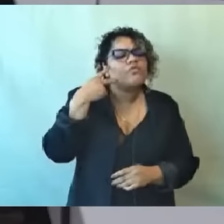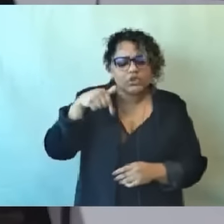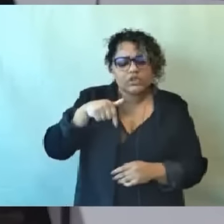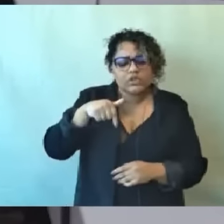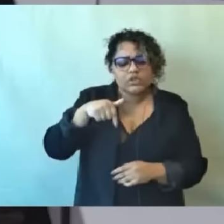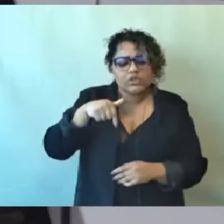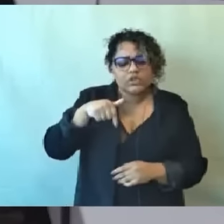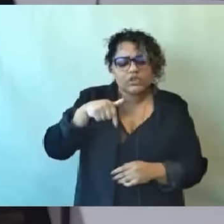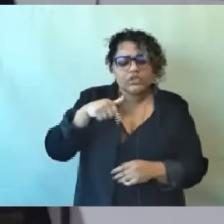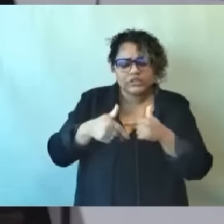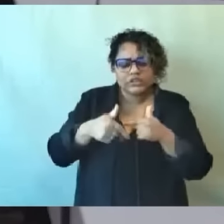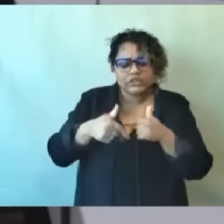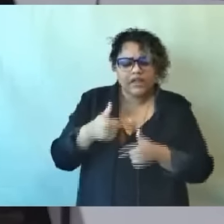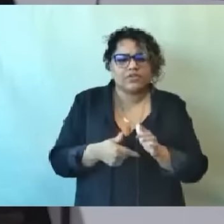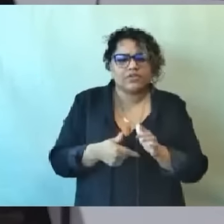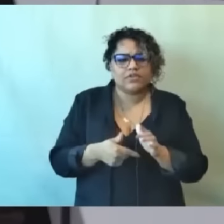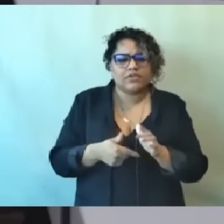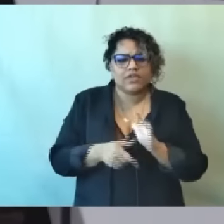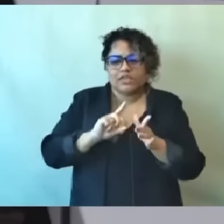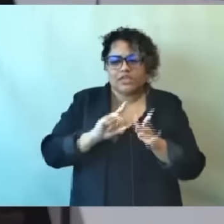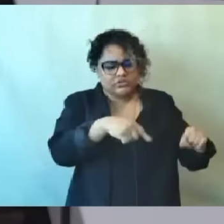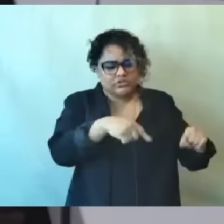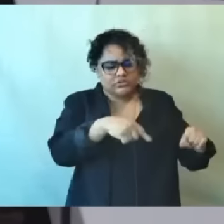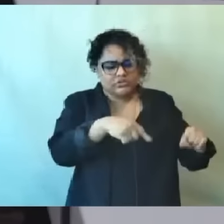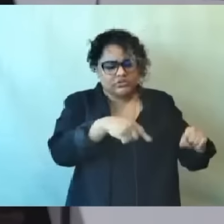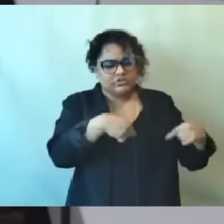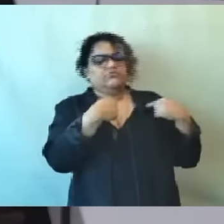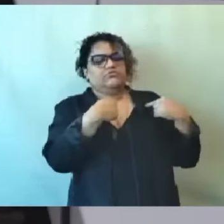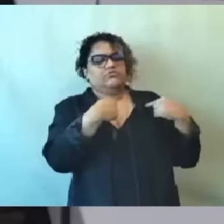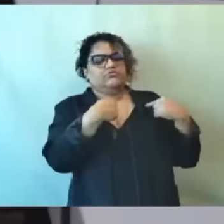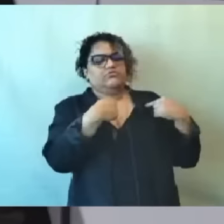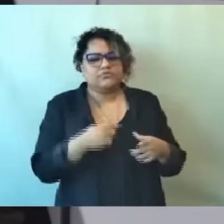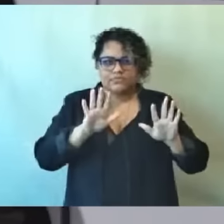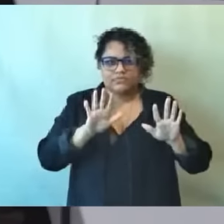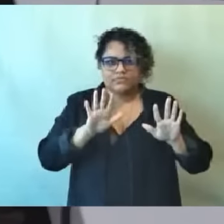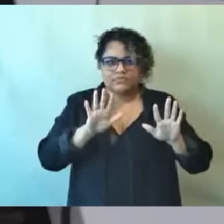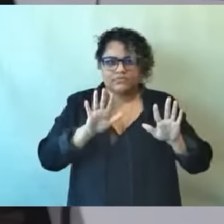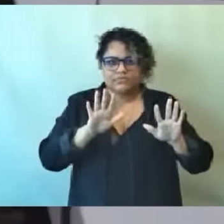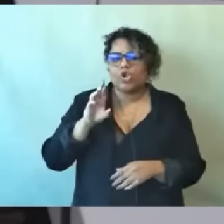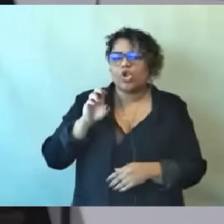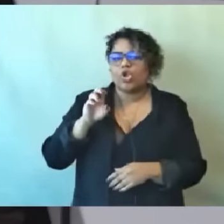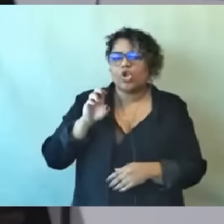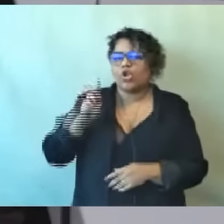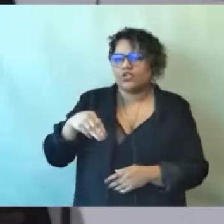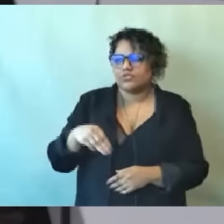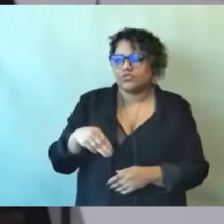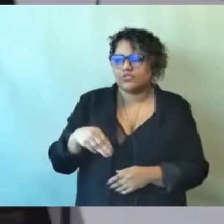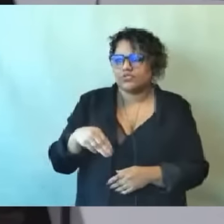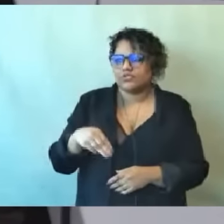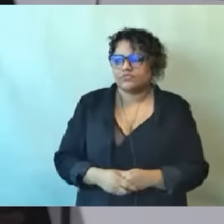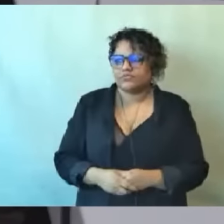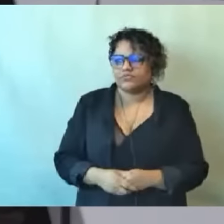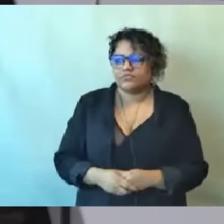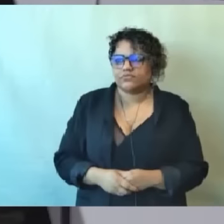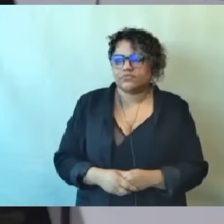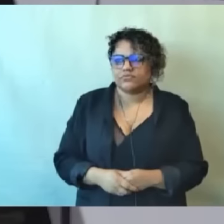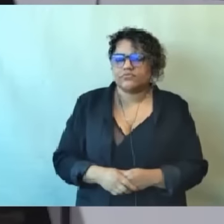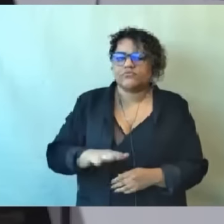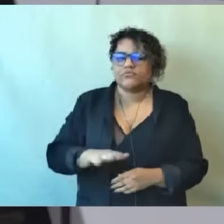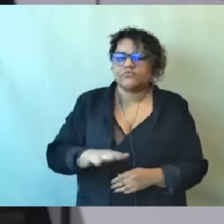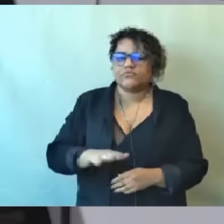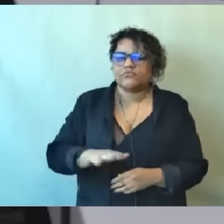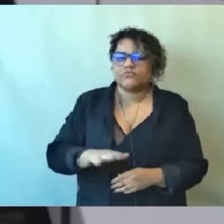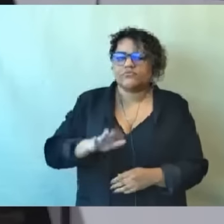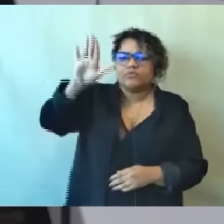ordem. Só um momentinho para o vereador Jorge Santos. Lá... Presidente, eu acho que está na hora já de votar isso. Vai